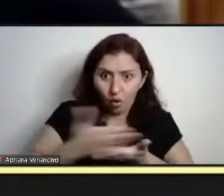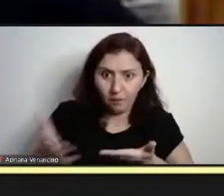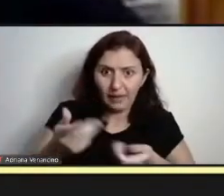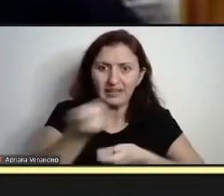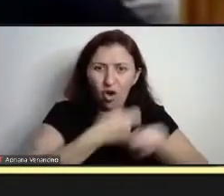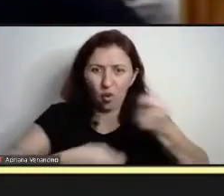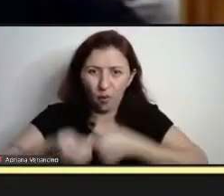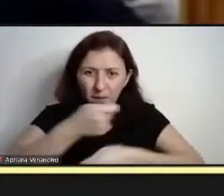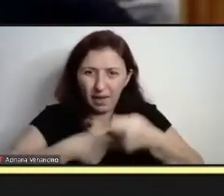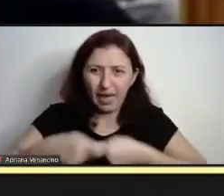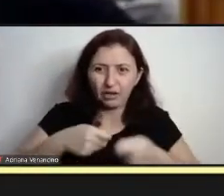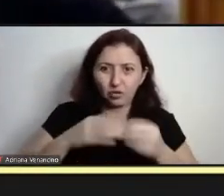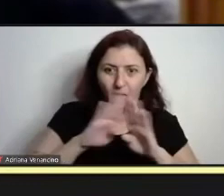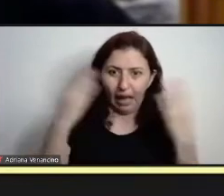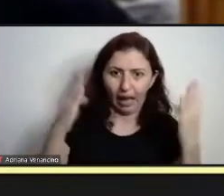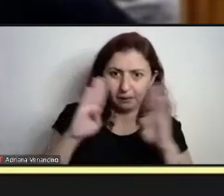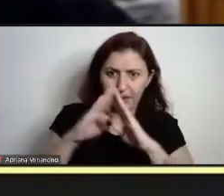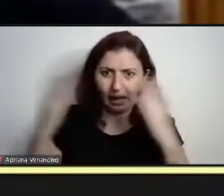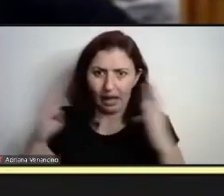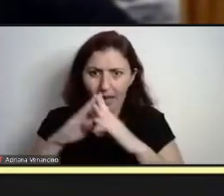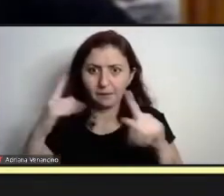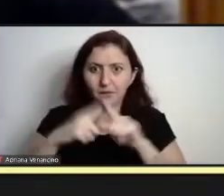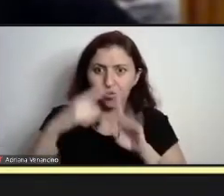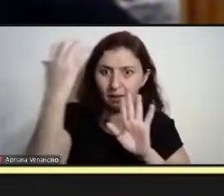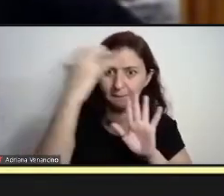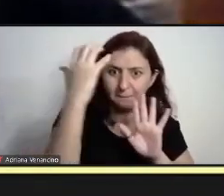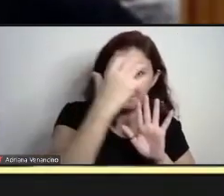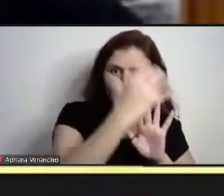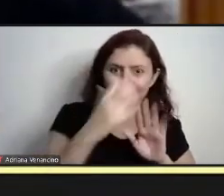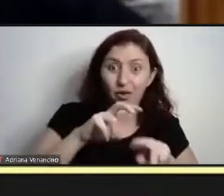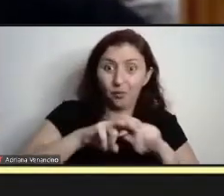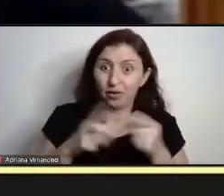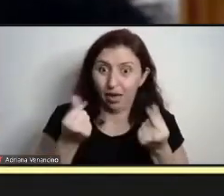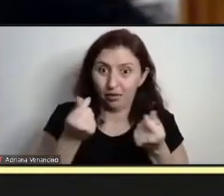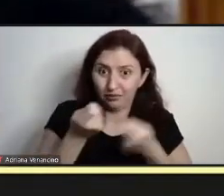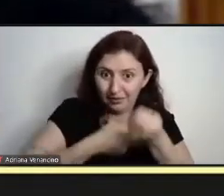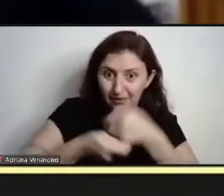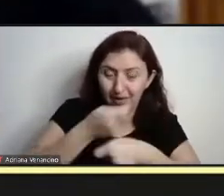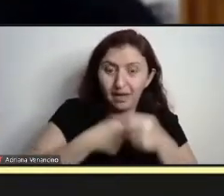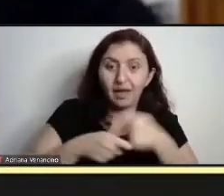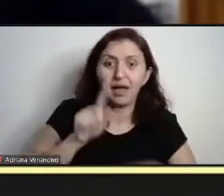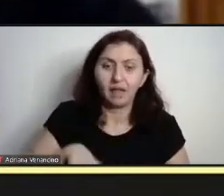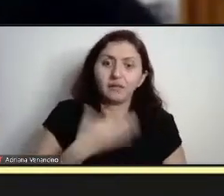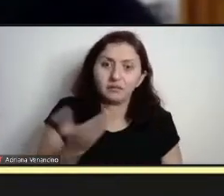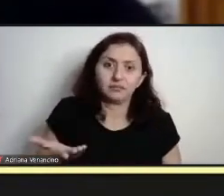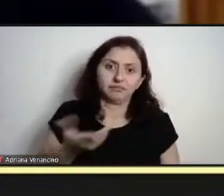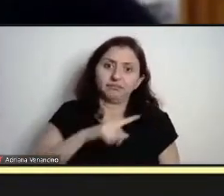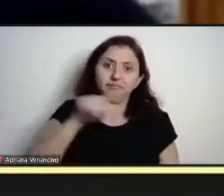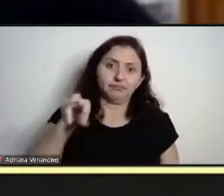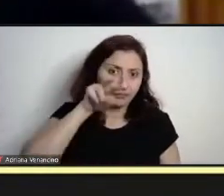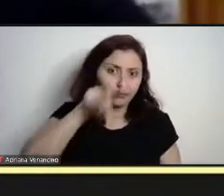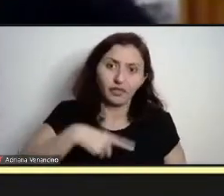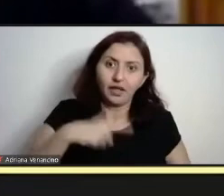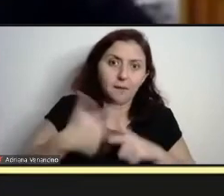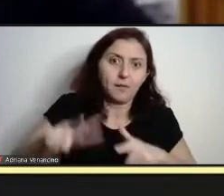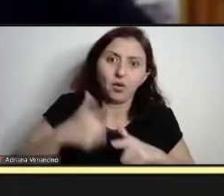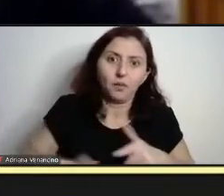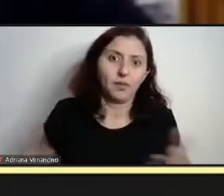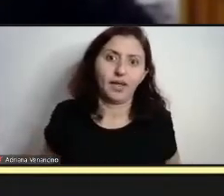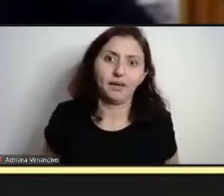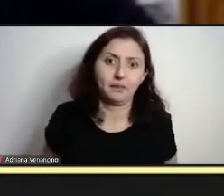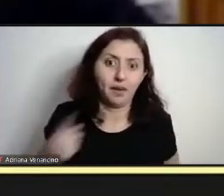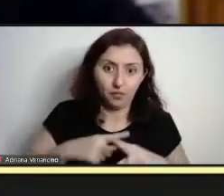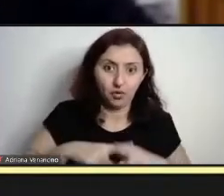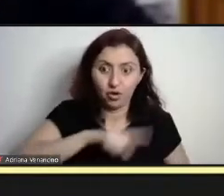pressão da atividade econômica, claro, nós temos um problema, nós temos uma sociedade com 36 milhões de